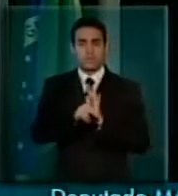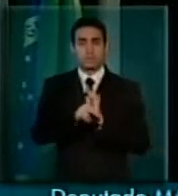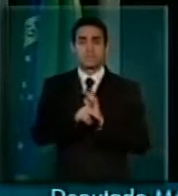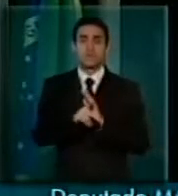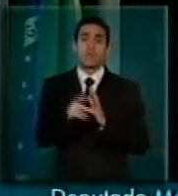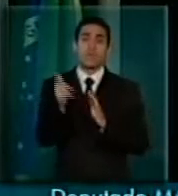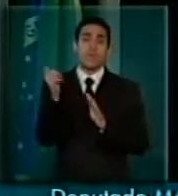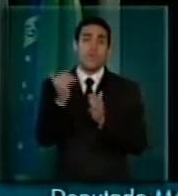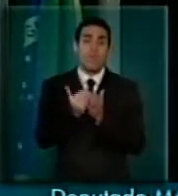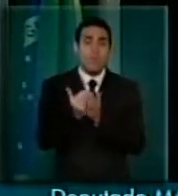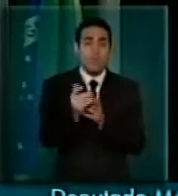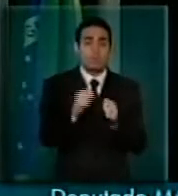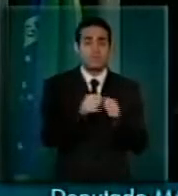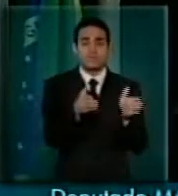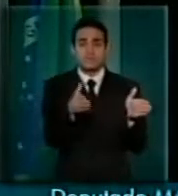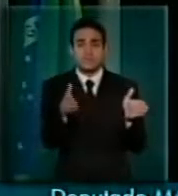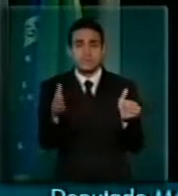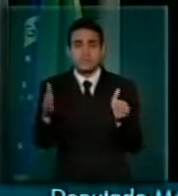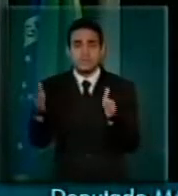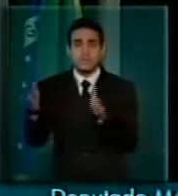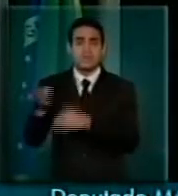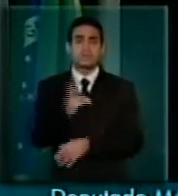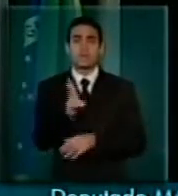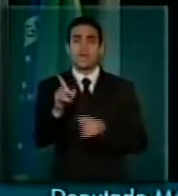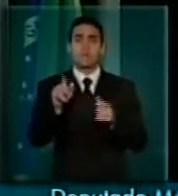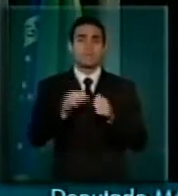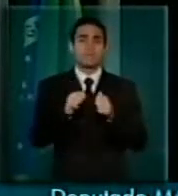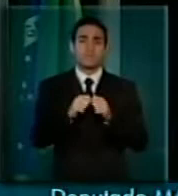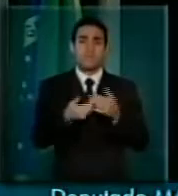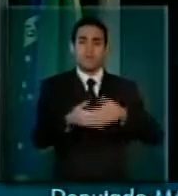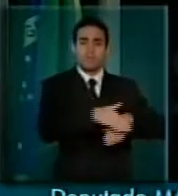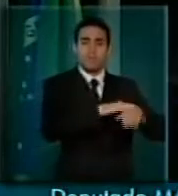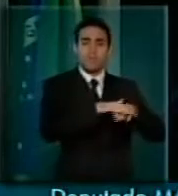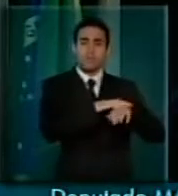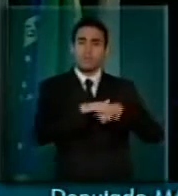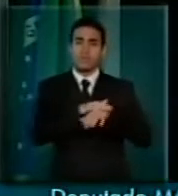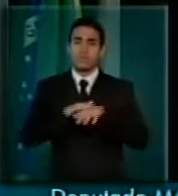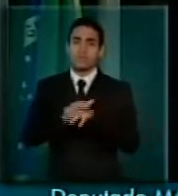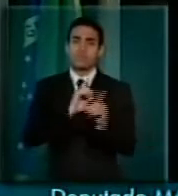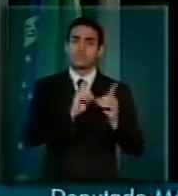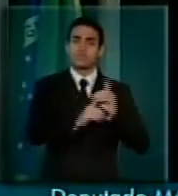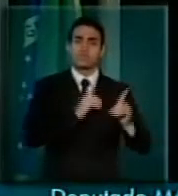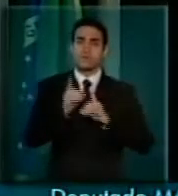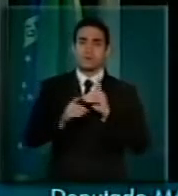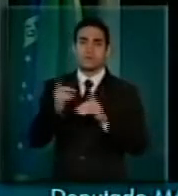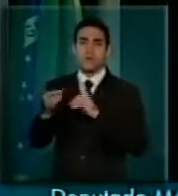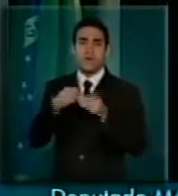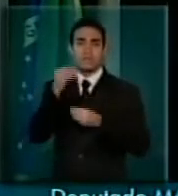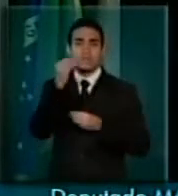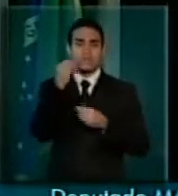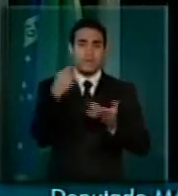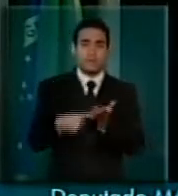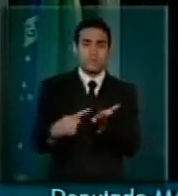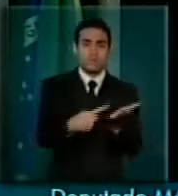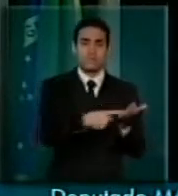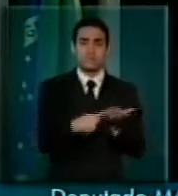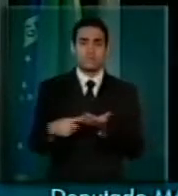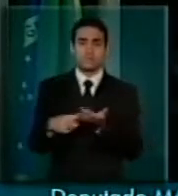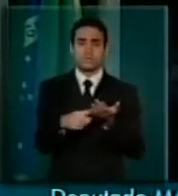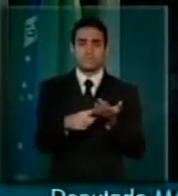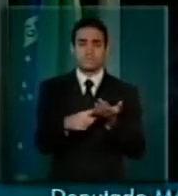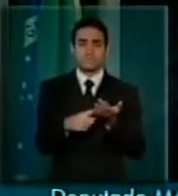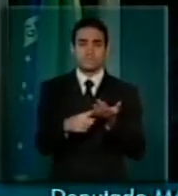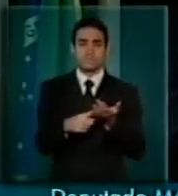processo permanente de diálogo, permanente. Não houve um